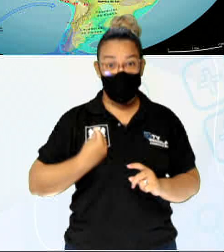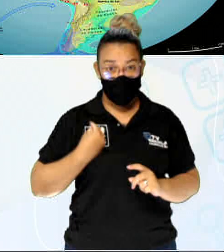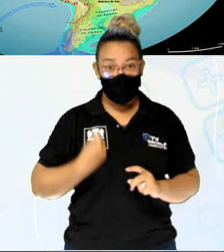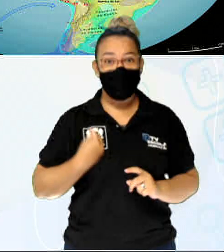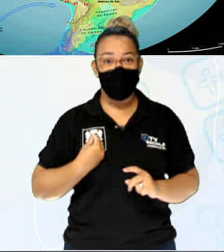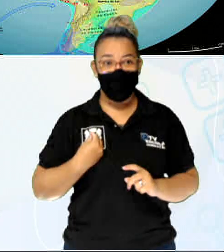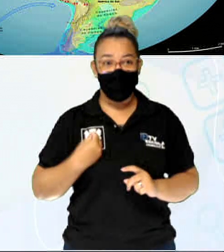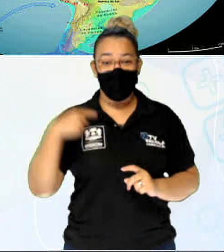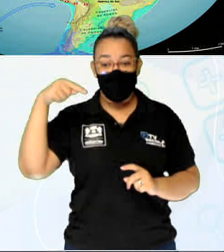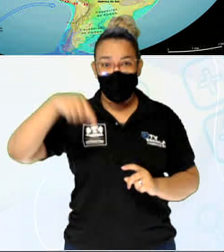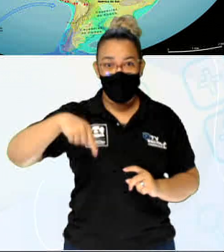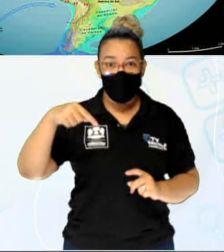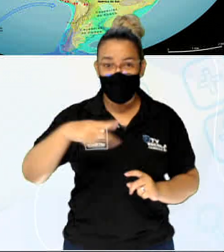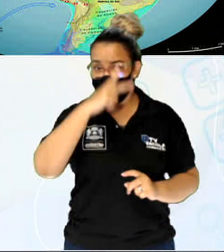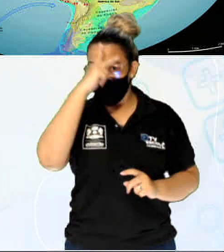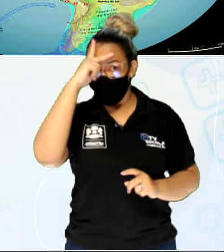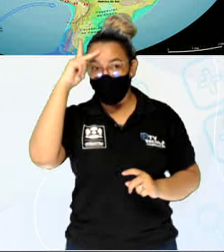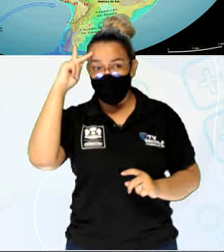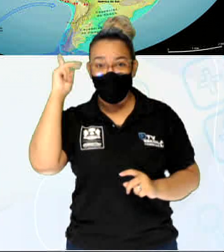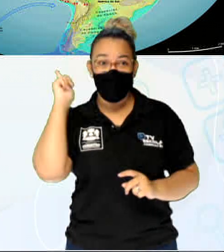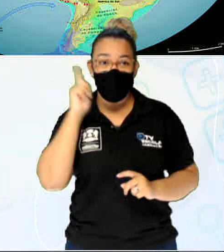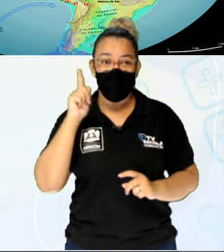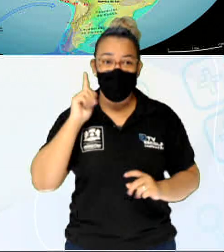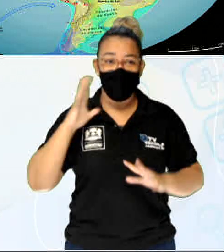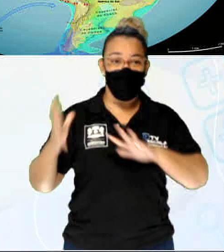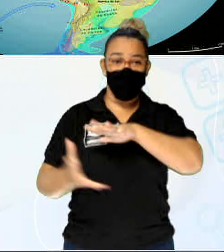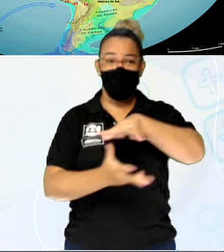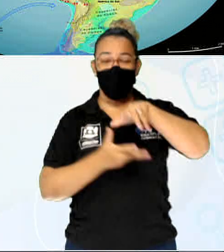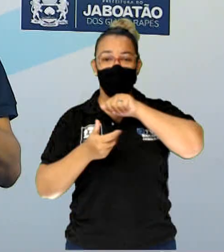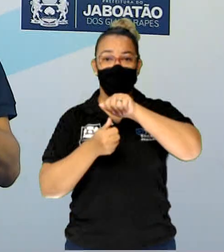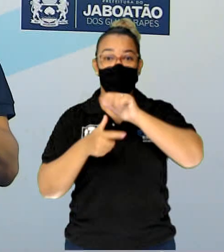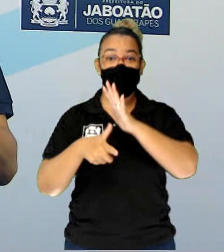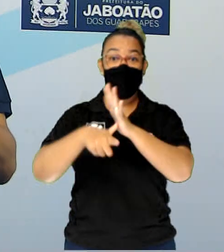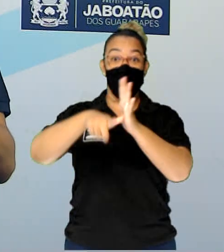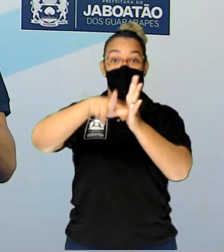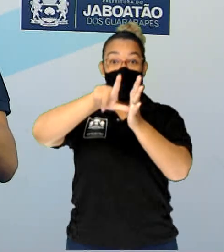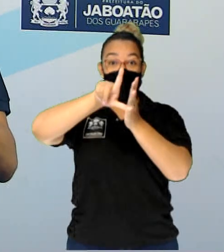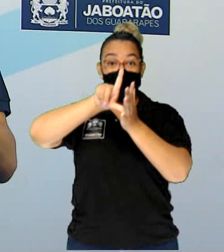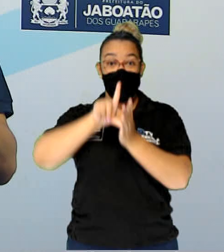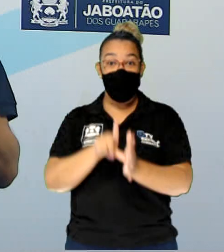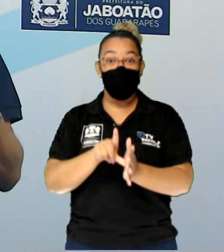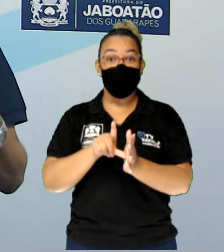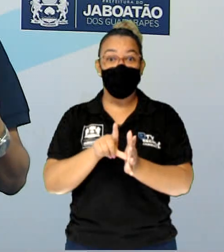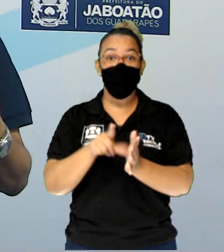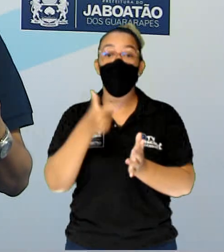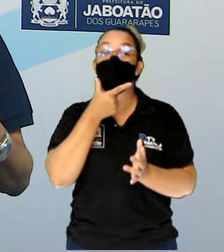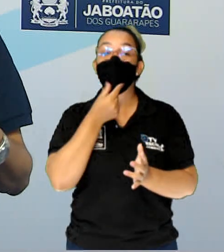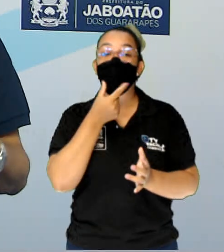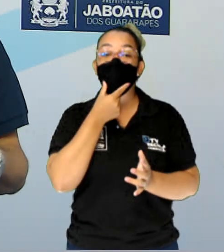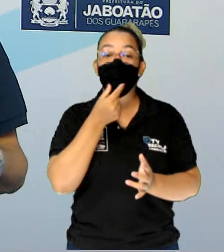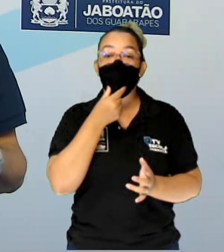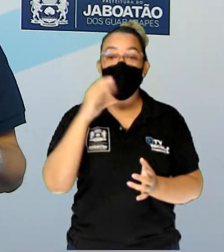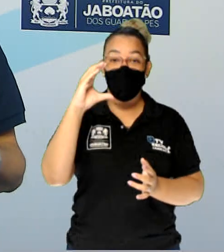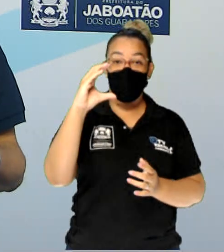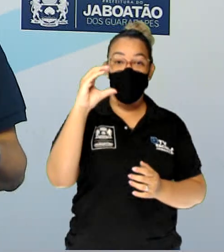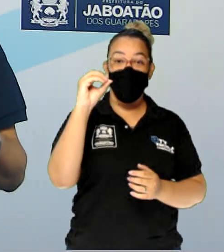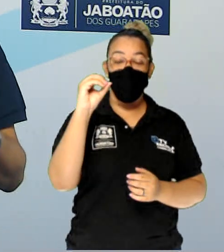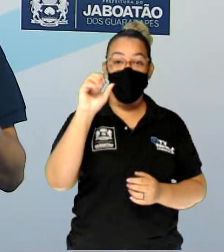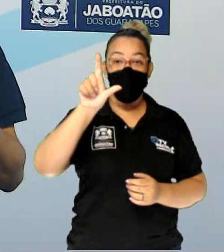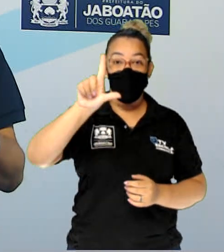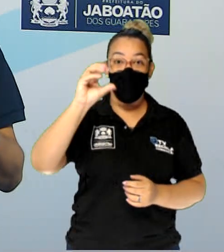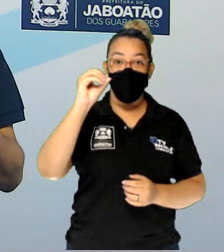americanos na era pré-colombiana, ou seja, antes de Cristóvão Colombo chegar aqui.